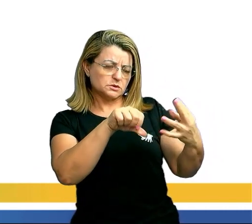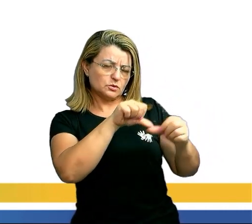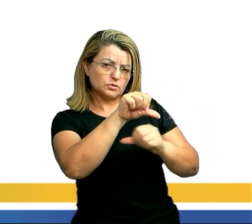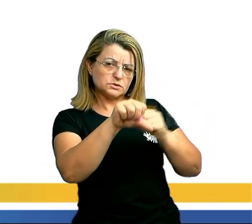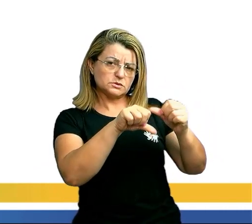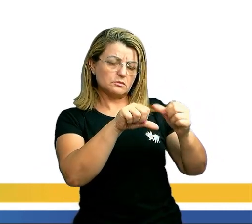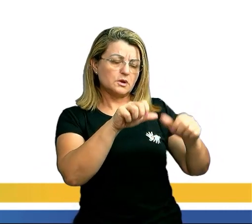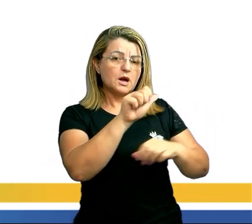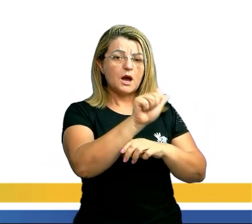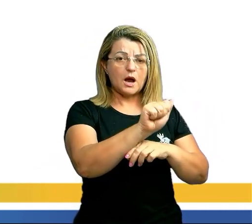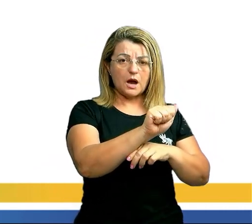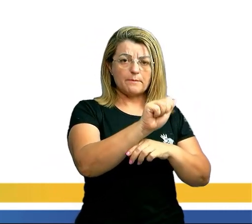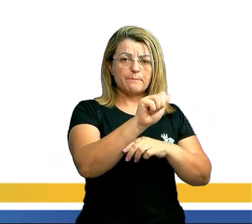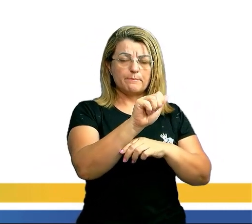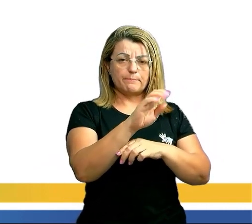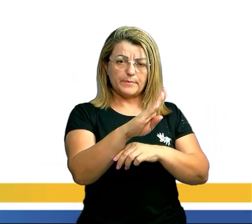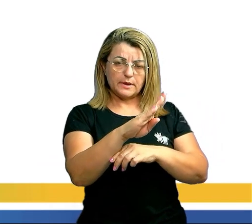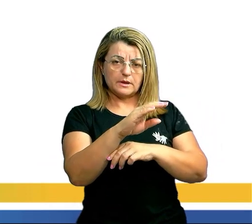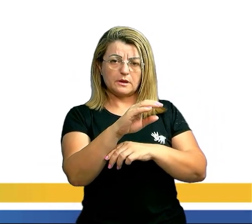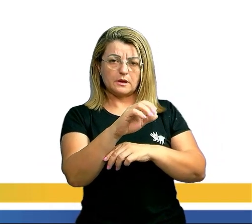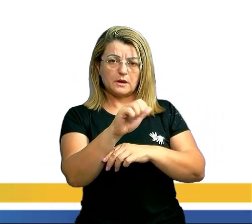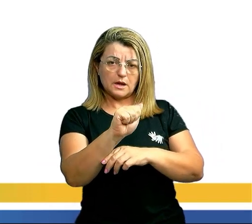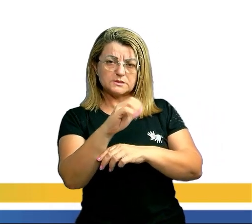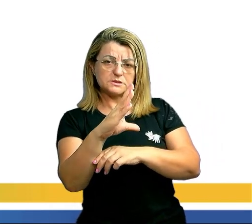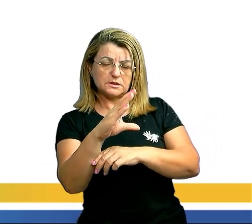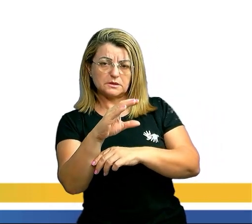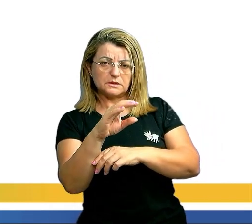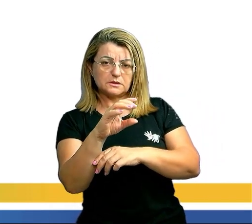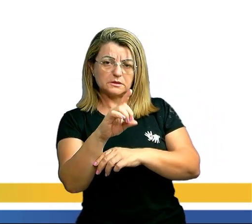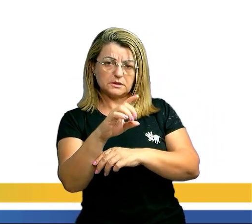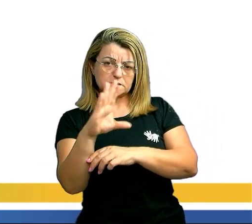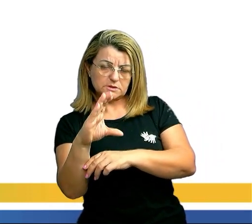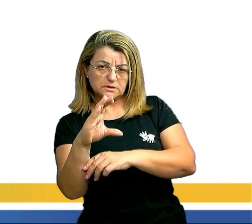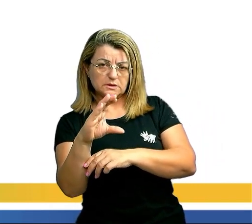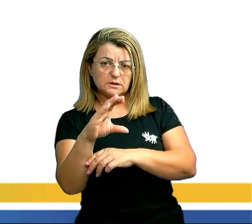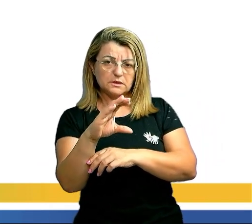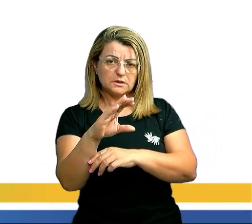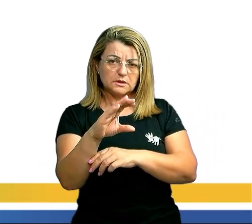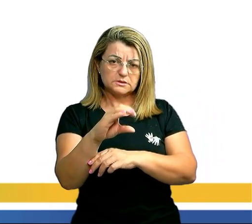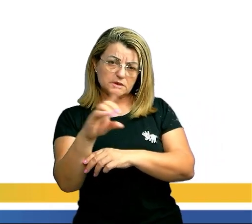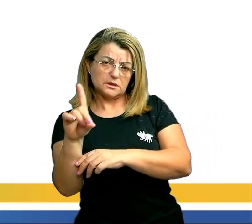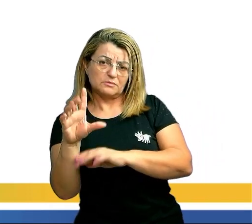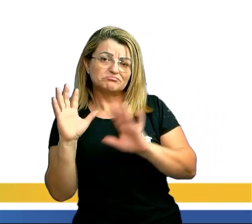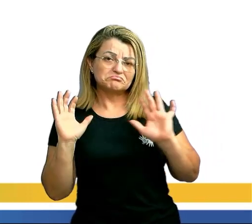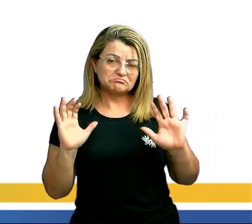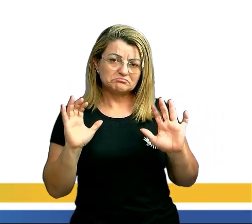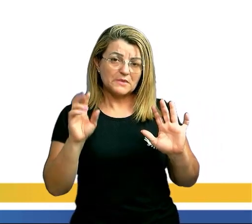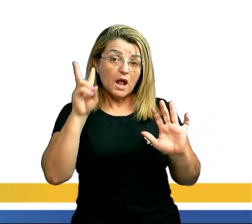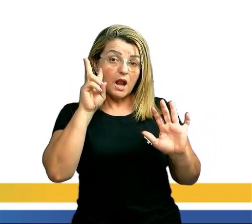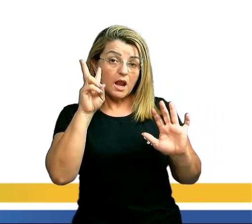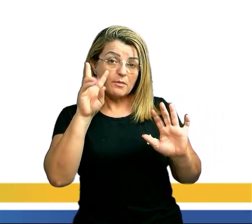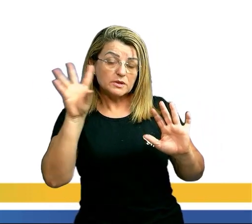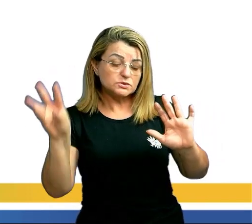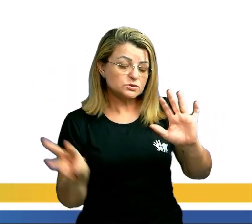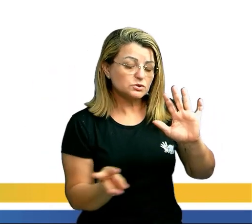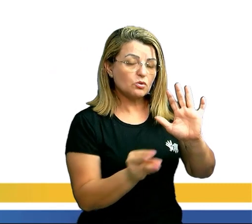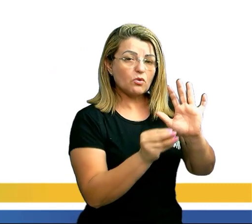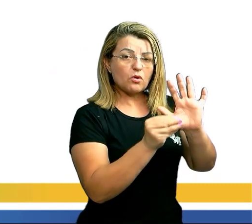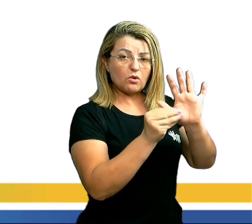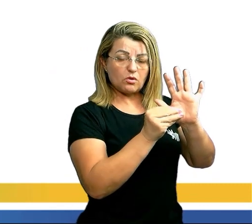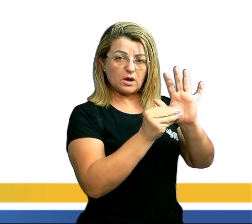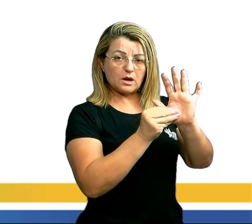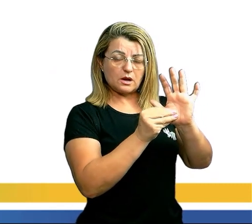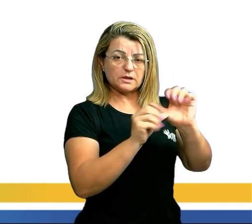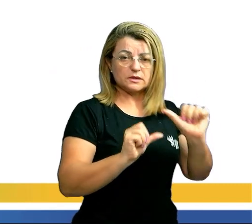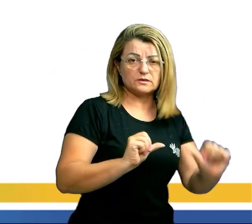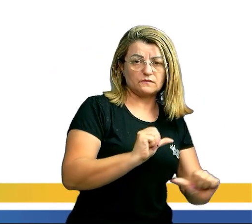A, B, A, C, A, D, B, C, B, D e C, D. Lembrando que se tu colocar B, D e inverter para